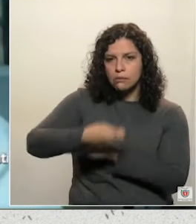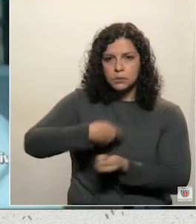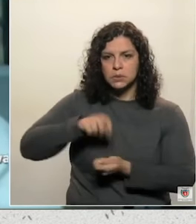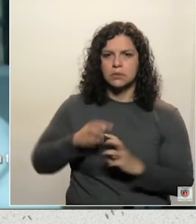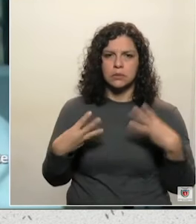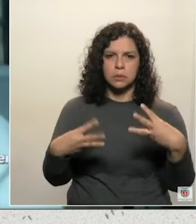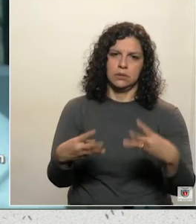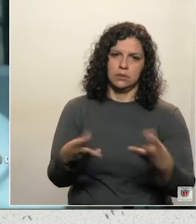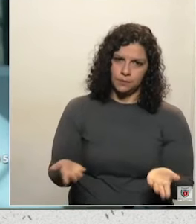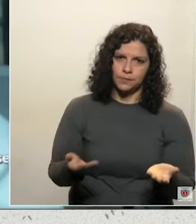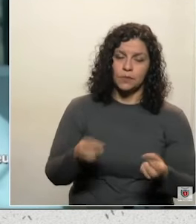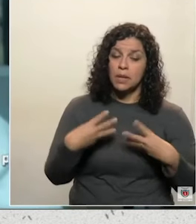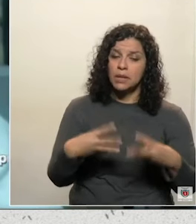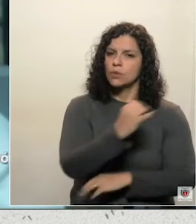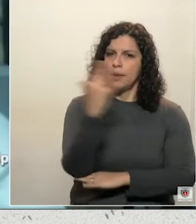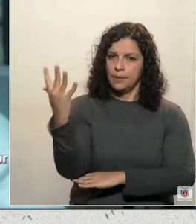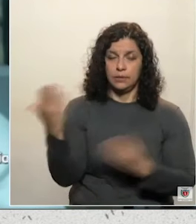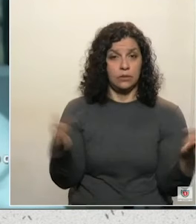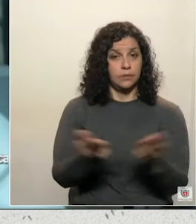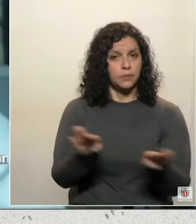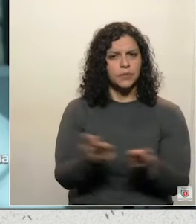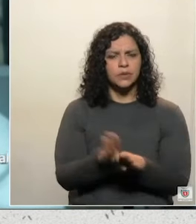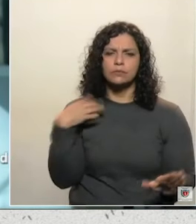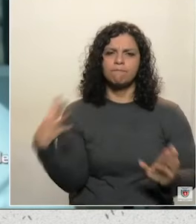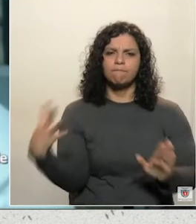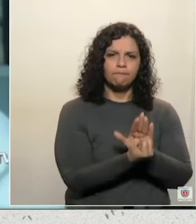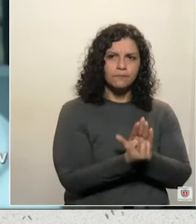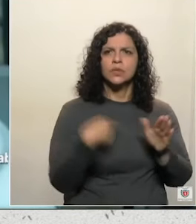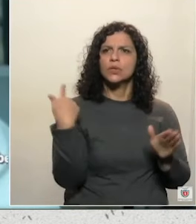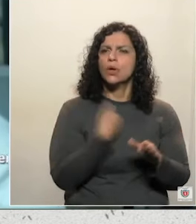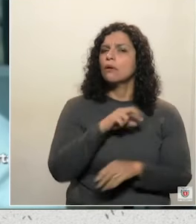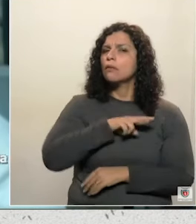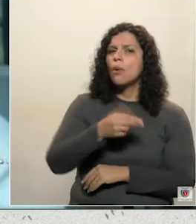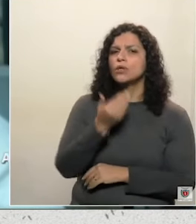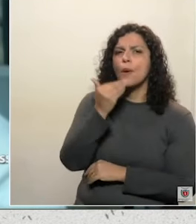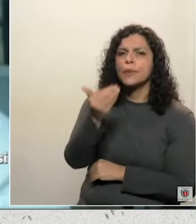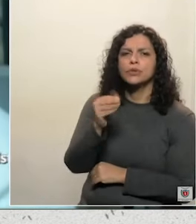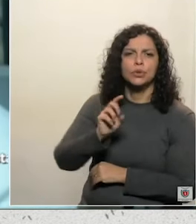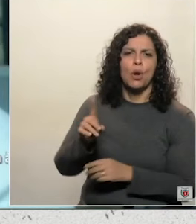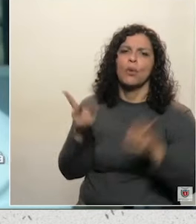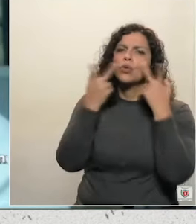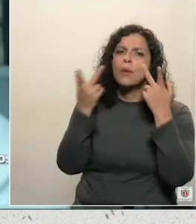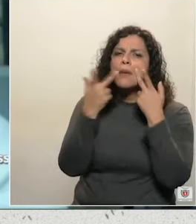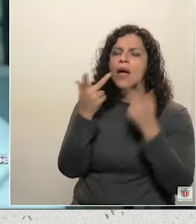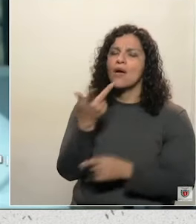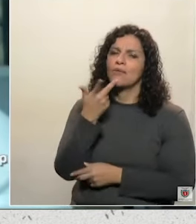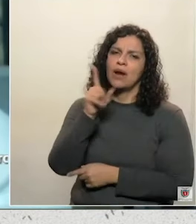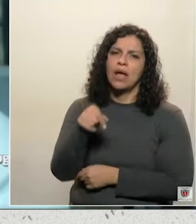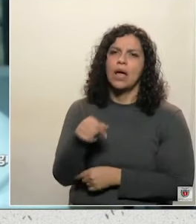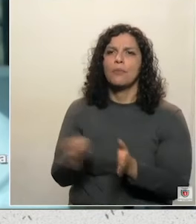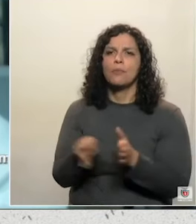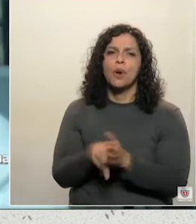frente ao Ministério do Meio Ambiente. Então, quero registrar aqui porque não é apenas um pedido, como alguns gostam de dizer,